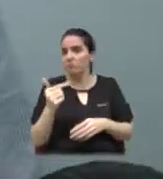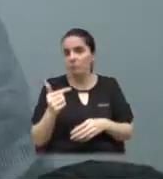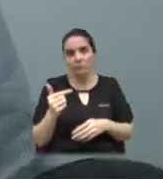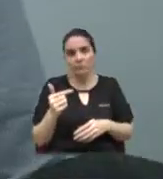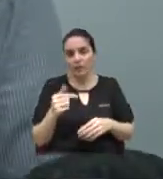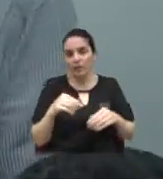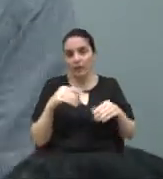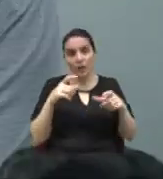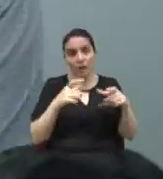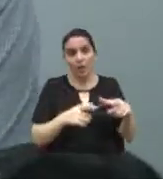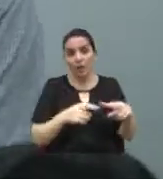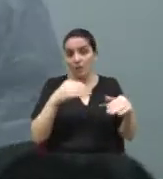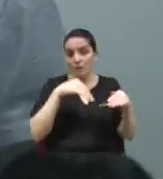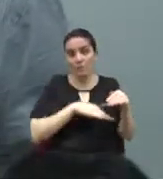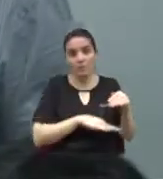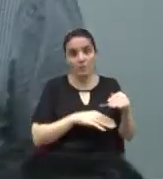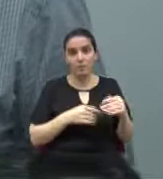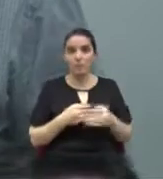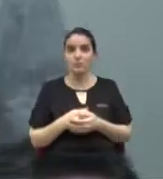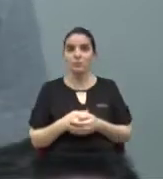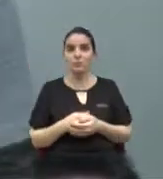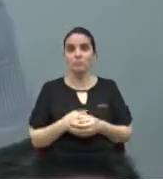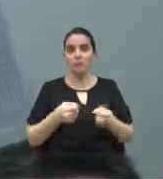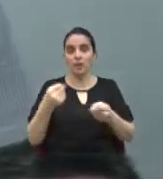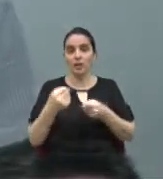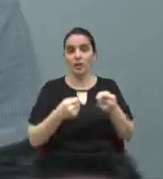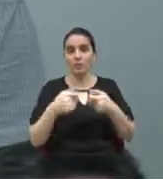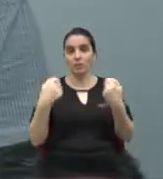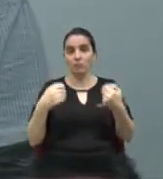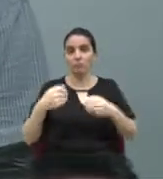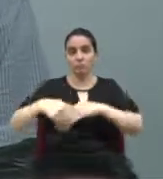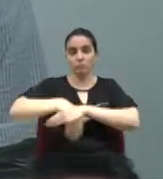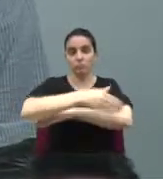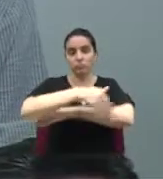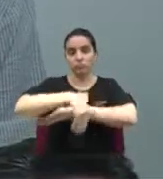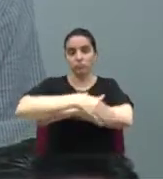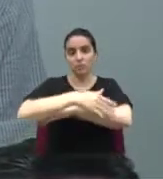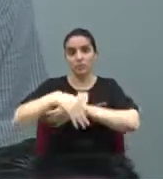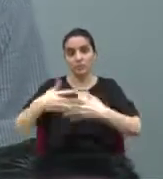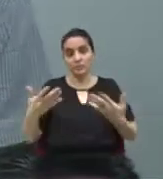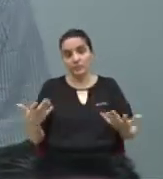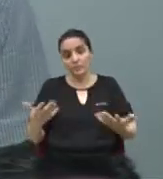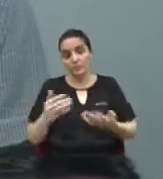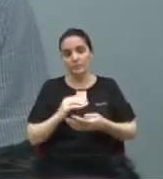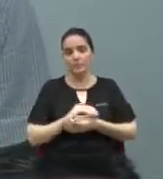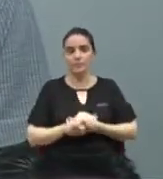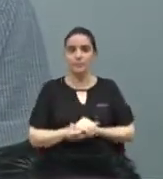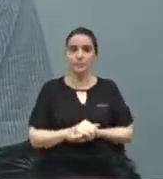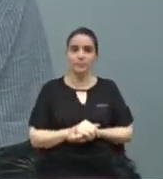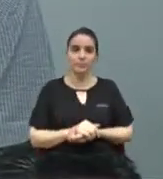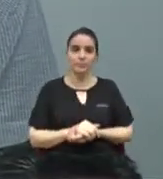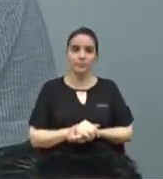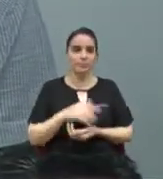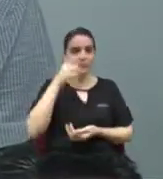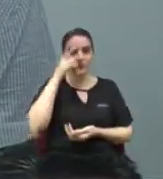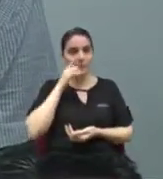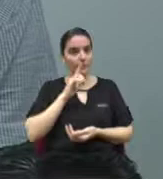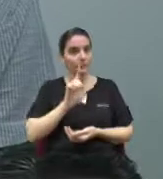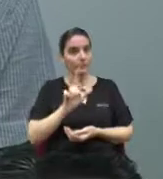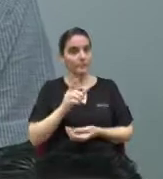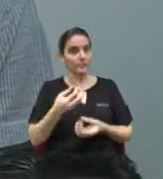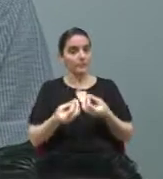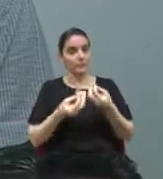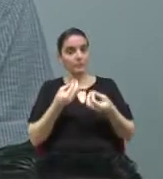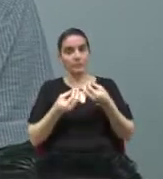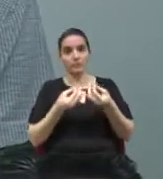acontecer igual em algumas cidades que o veículo tem que ficar na rua ou em frente à delegacia. E ninguém consegue sobreviver